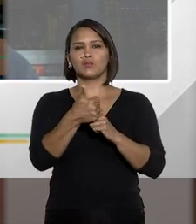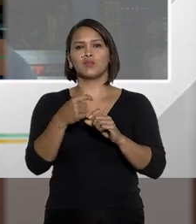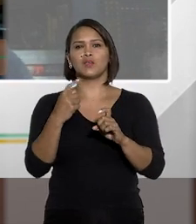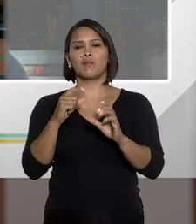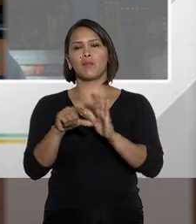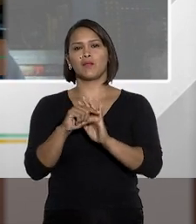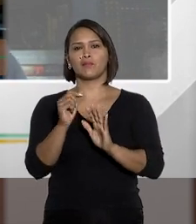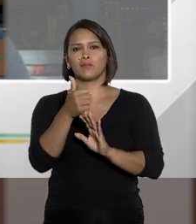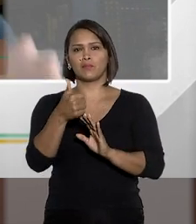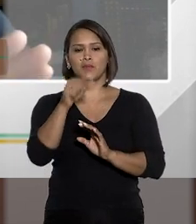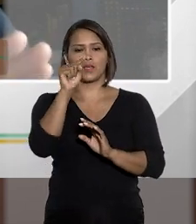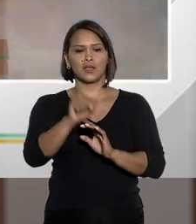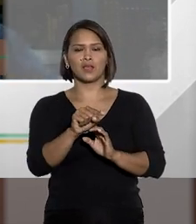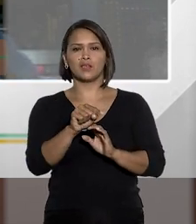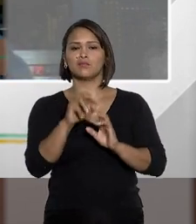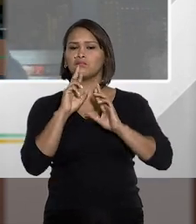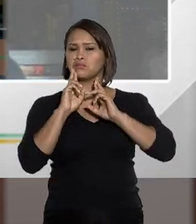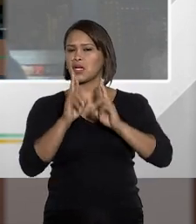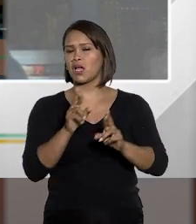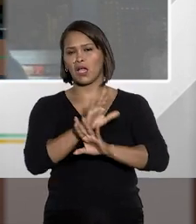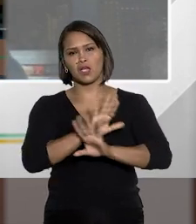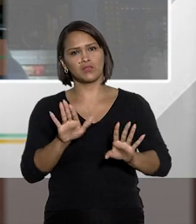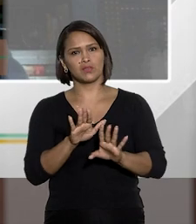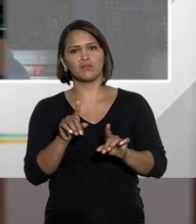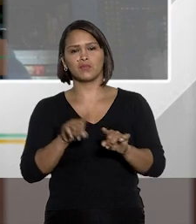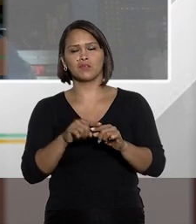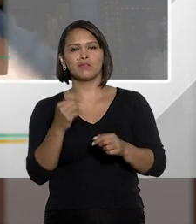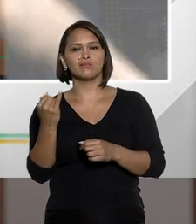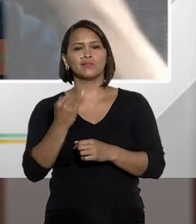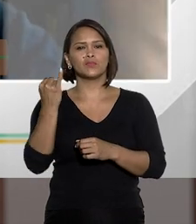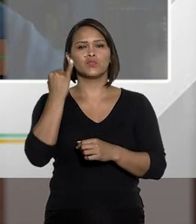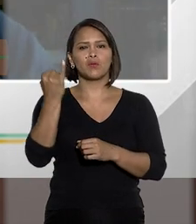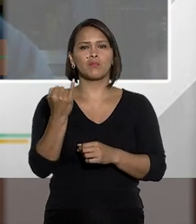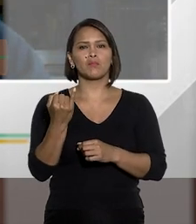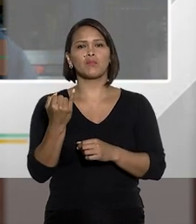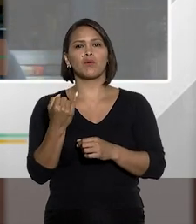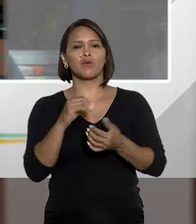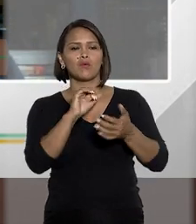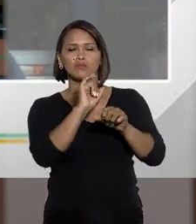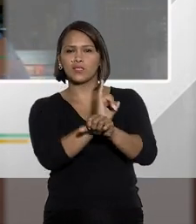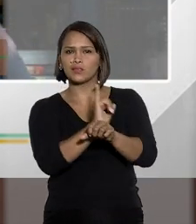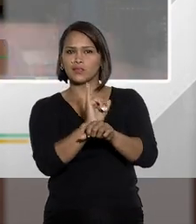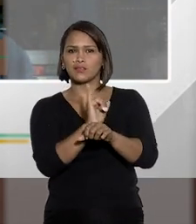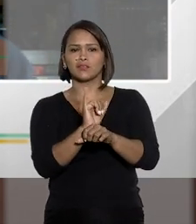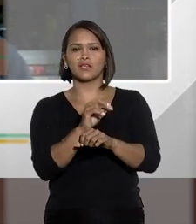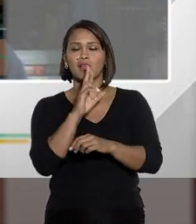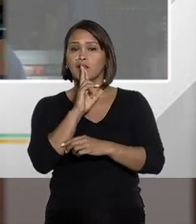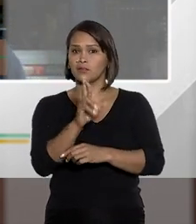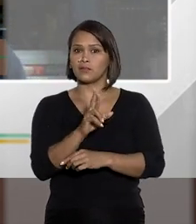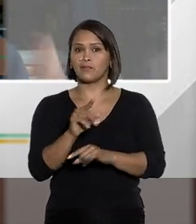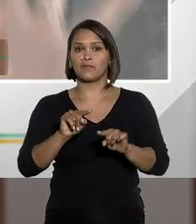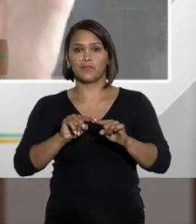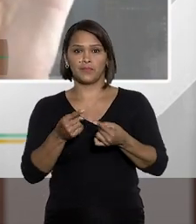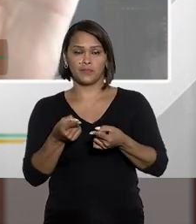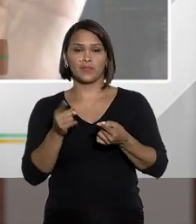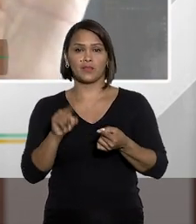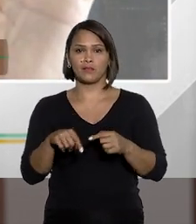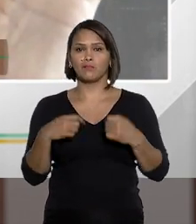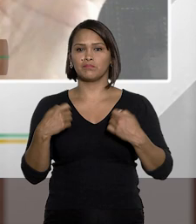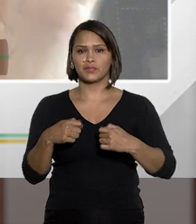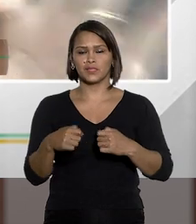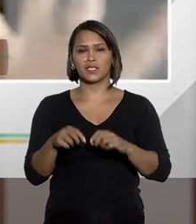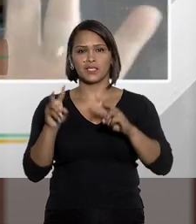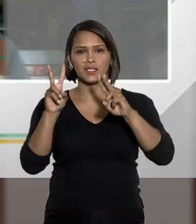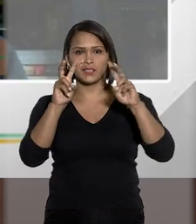do artigo 1º para o artigo 1º, a questão está resolvida. Não importa o pano de fundo, a questão está resolvida. Então,